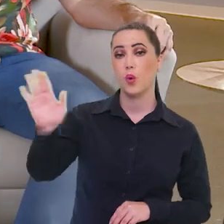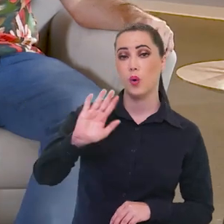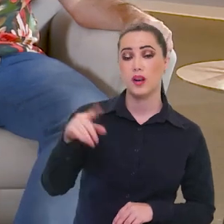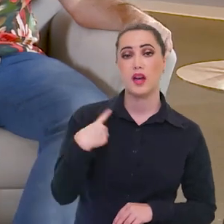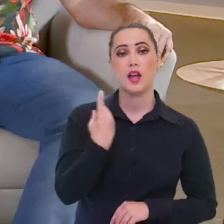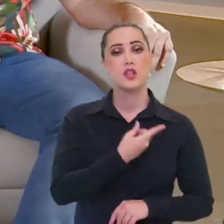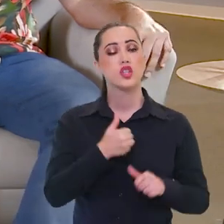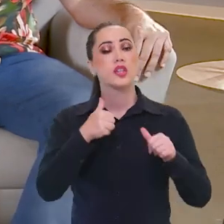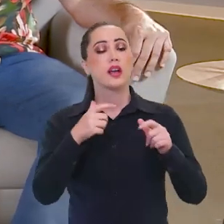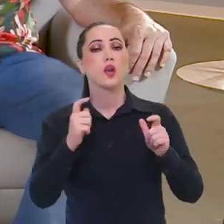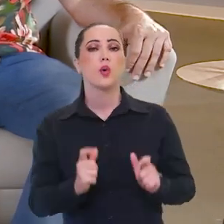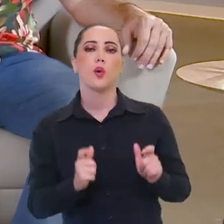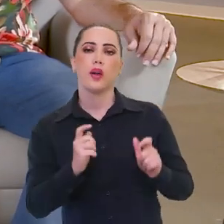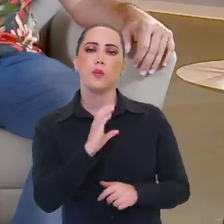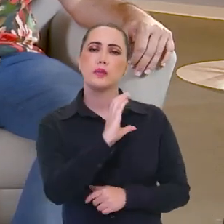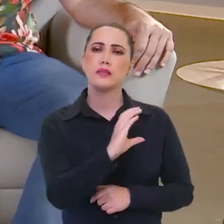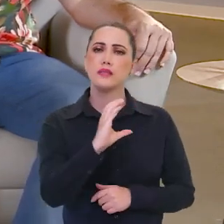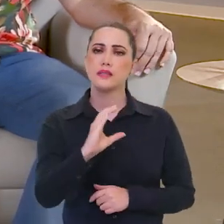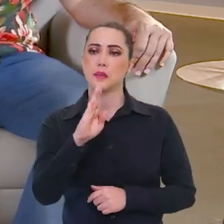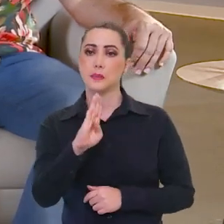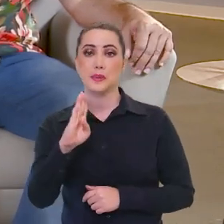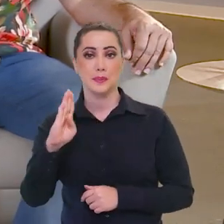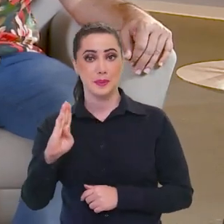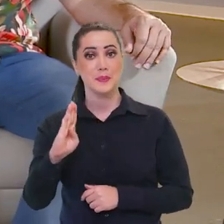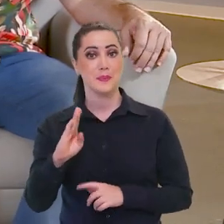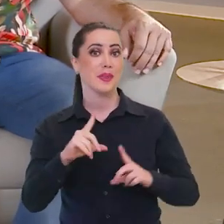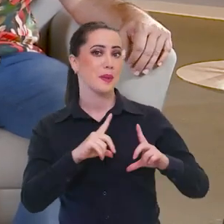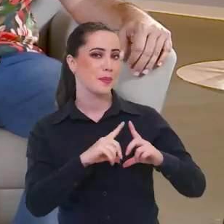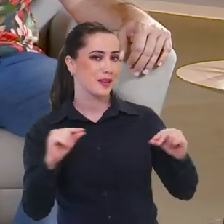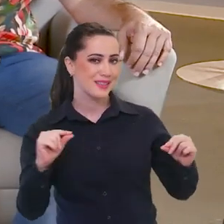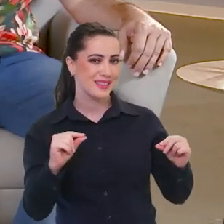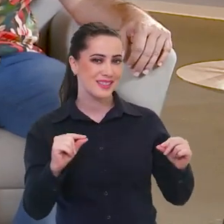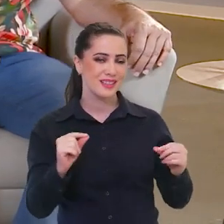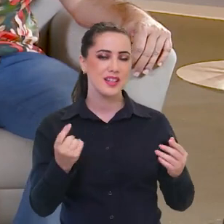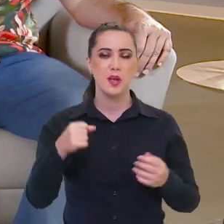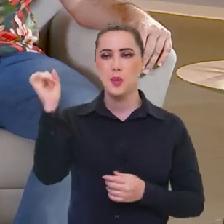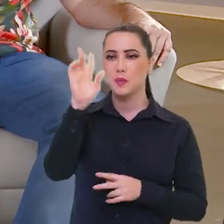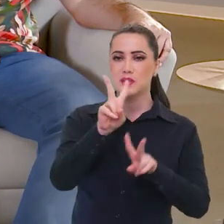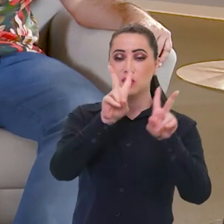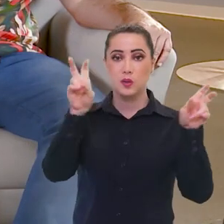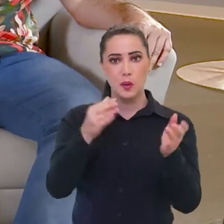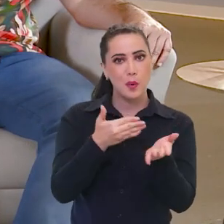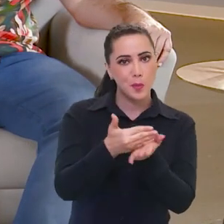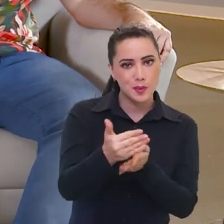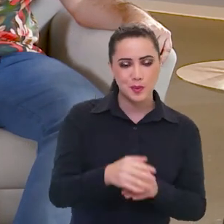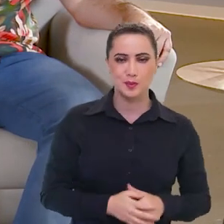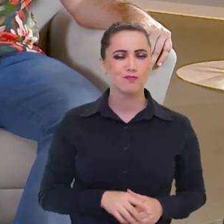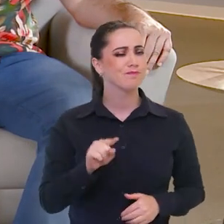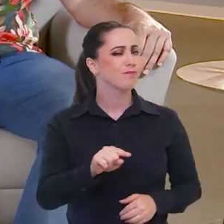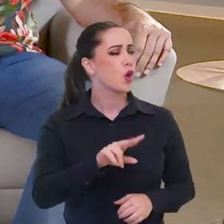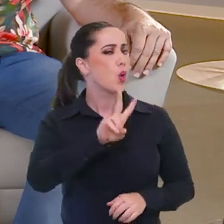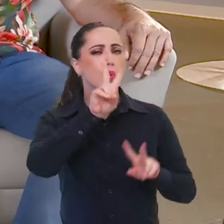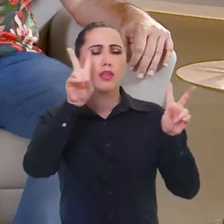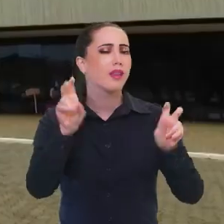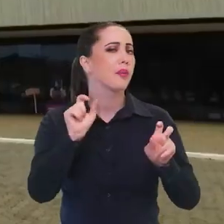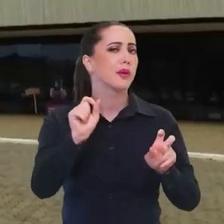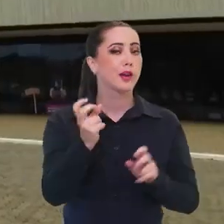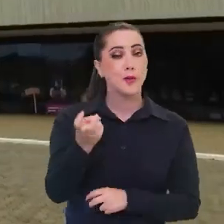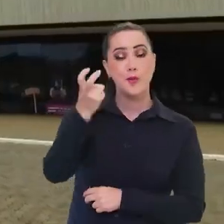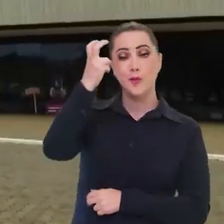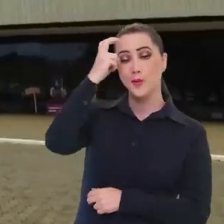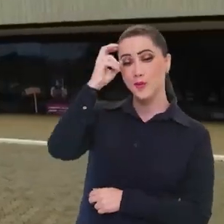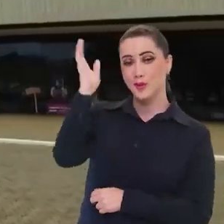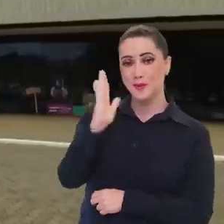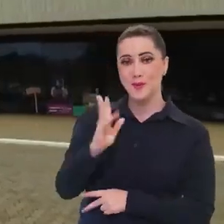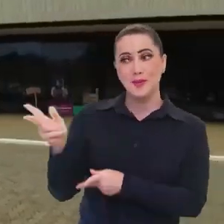Olá, nós estamos aqui no Centro Cultural do Banco do Brasil, em Brasília, e o Brasil em Pauta está no ar. O tema é a cultura no Brasil,